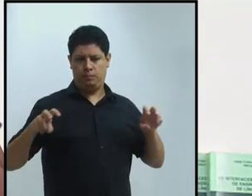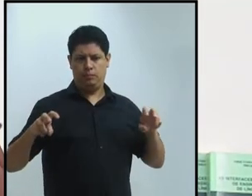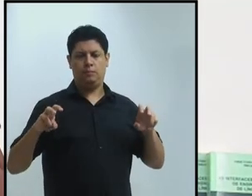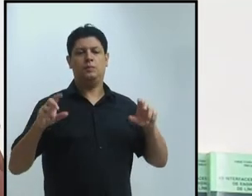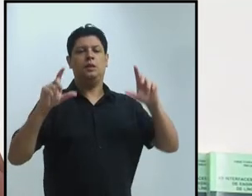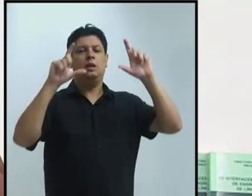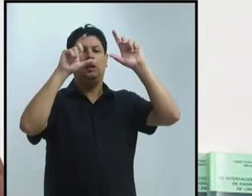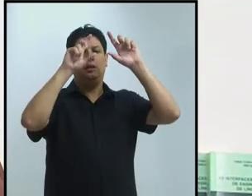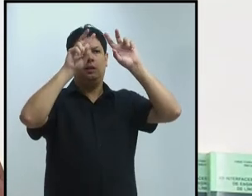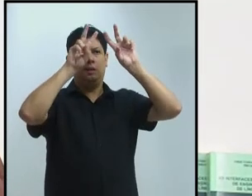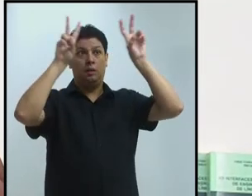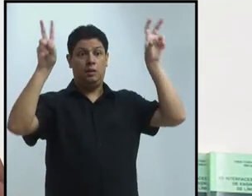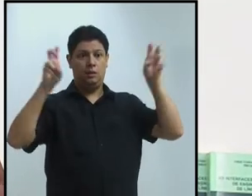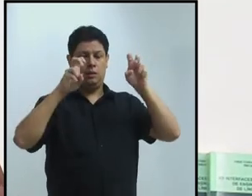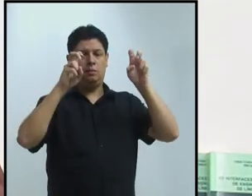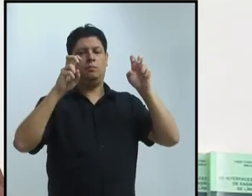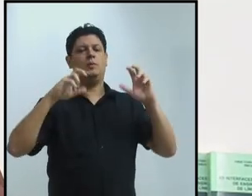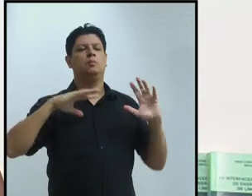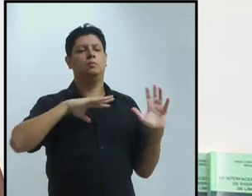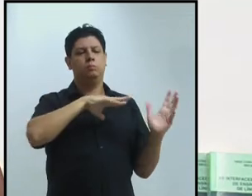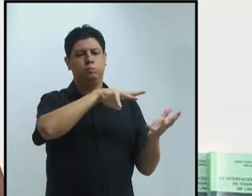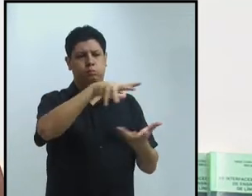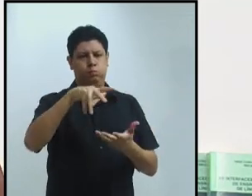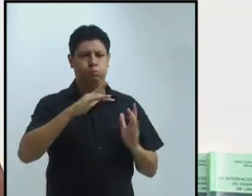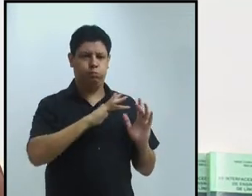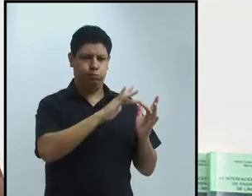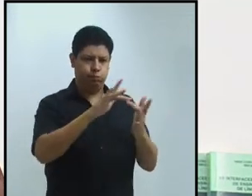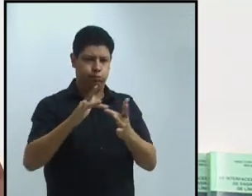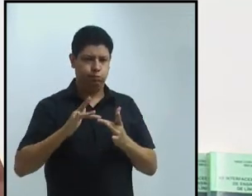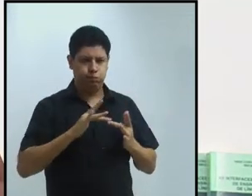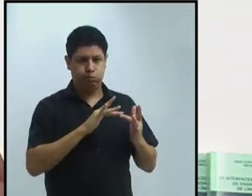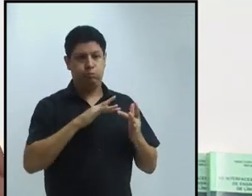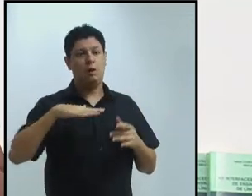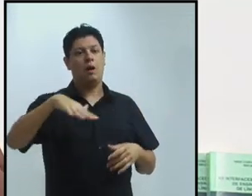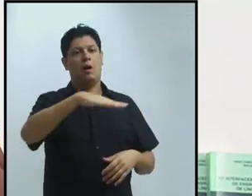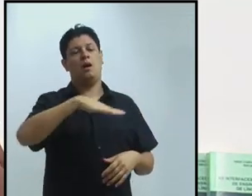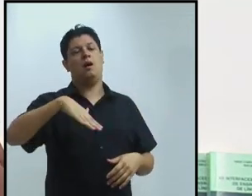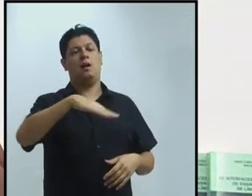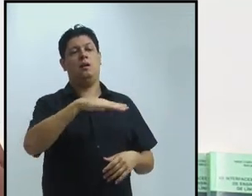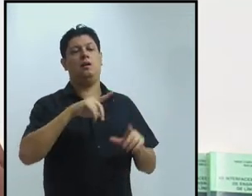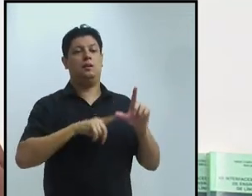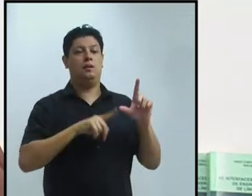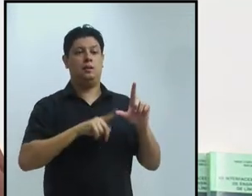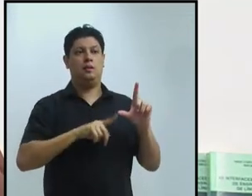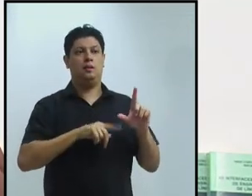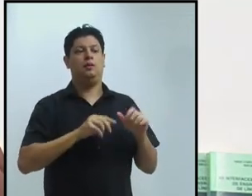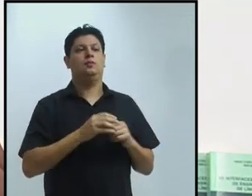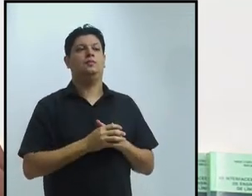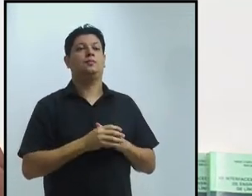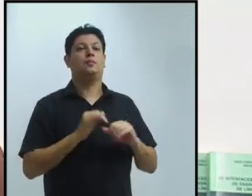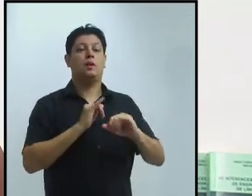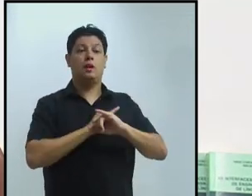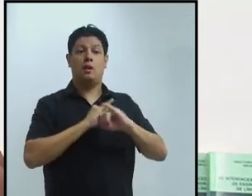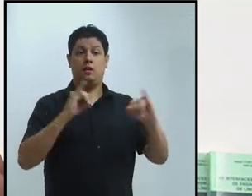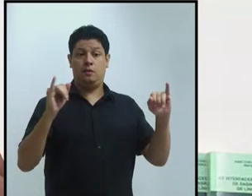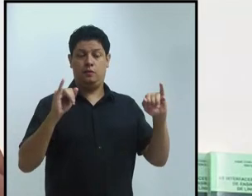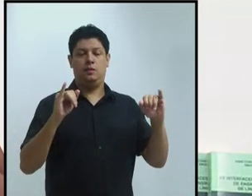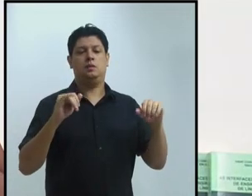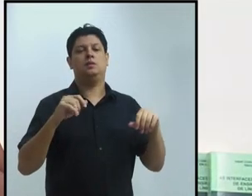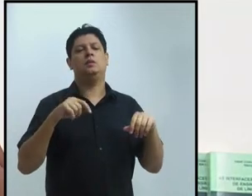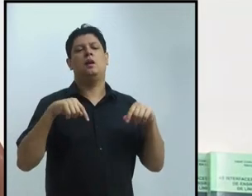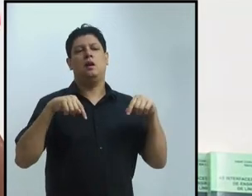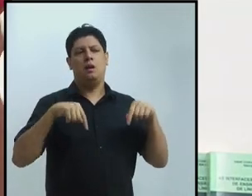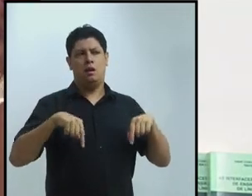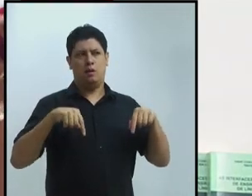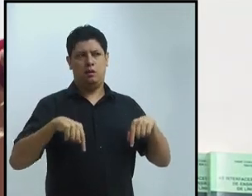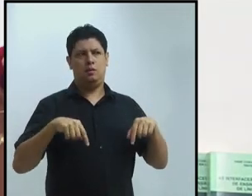Internacionalização na Área de Letras, informando desde já que esse momento estará sendo transmitido também